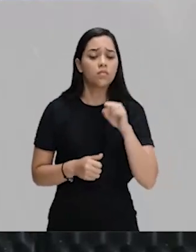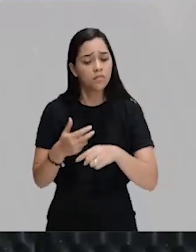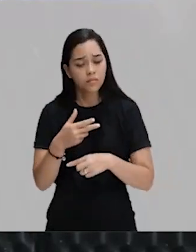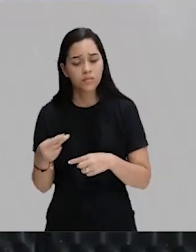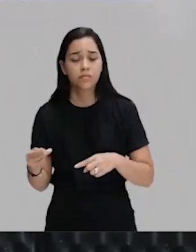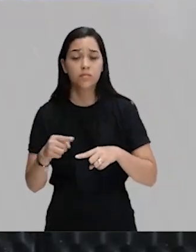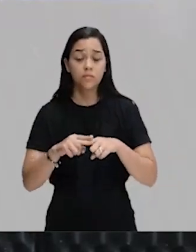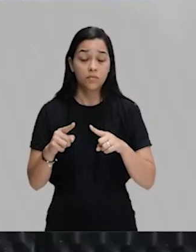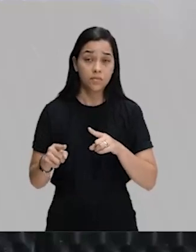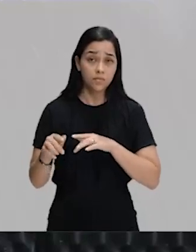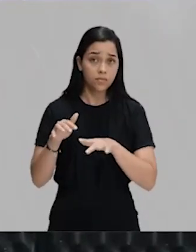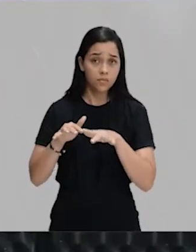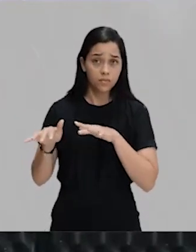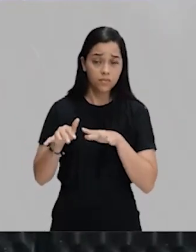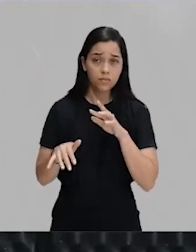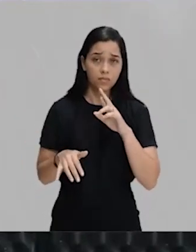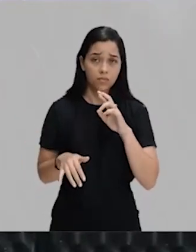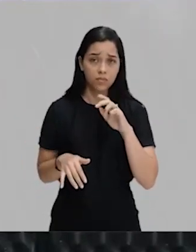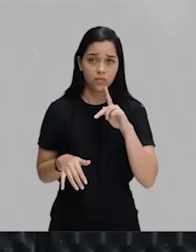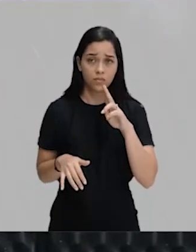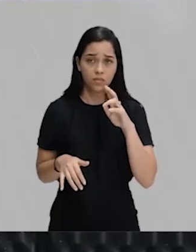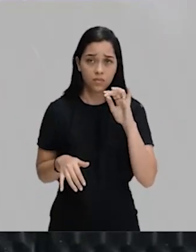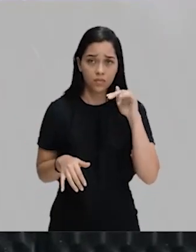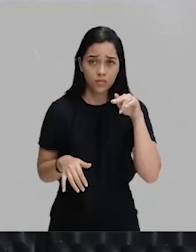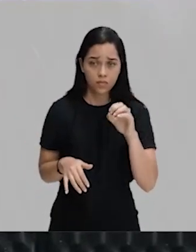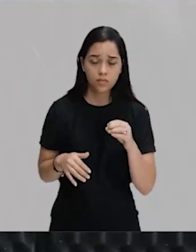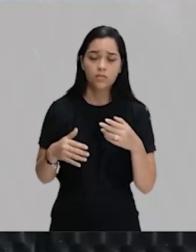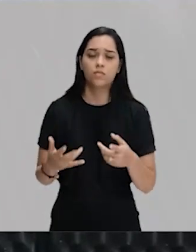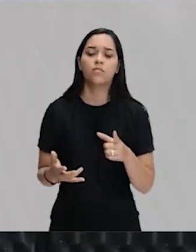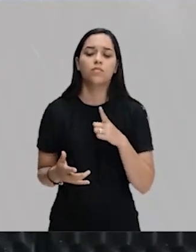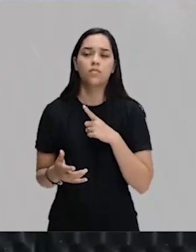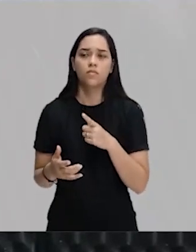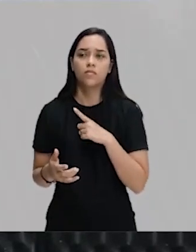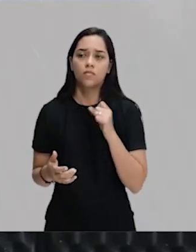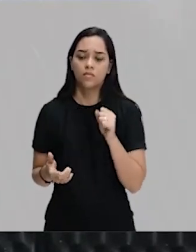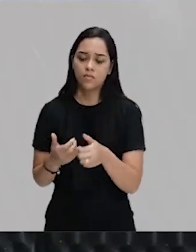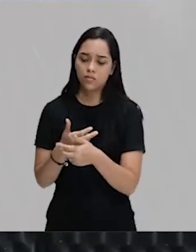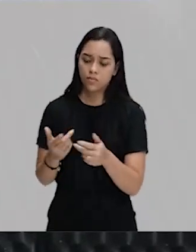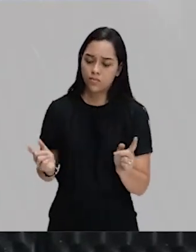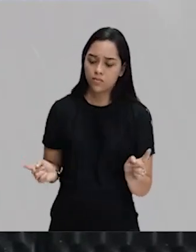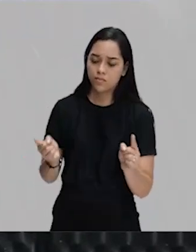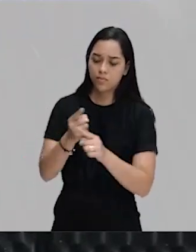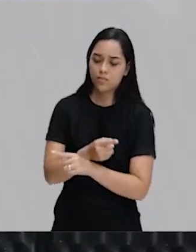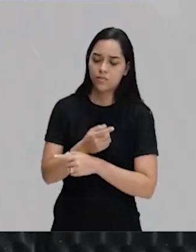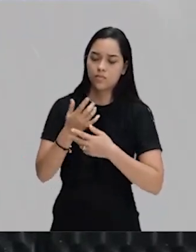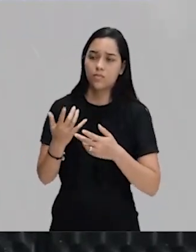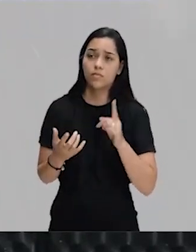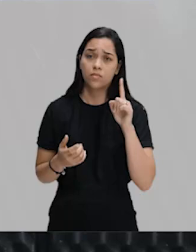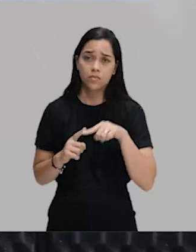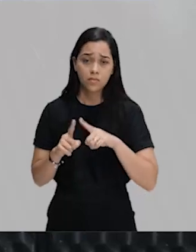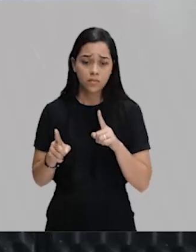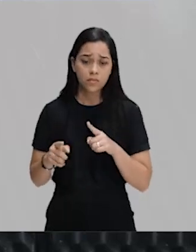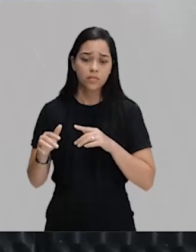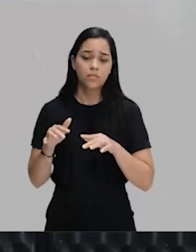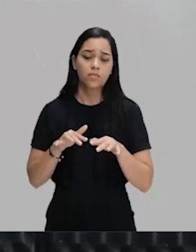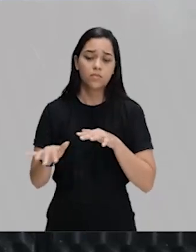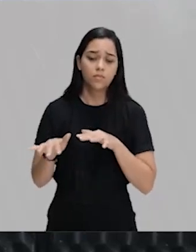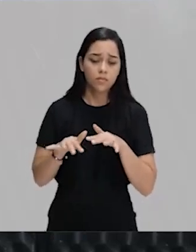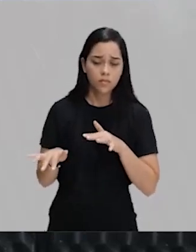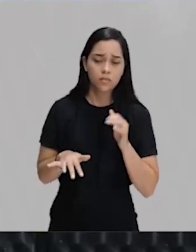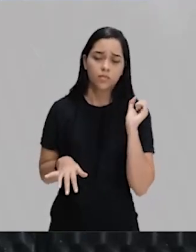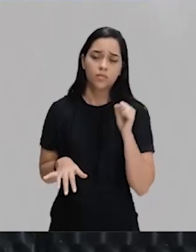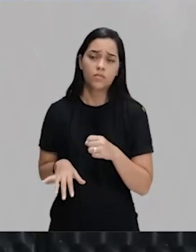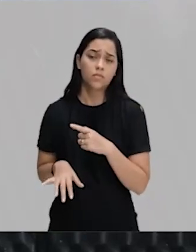mas o movimento republicano apesar dessas contradições mas ele é um movimento que até